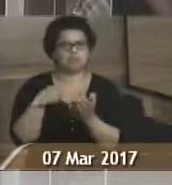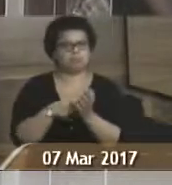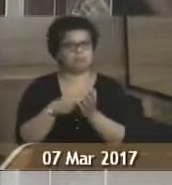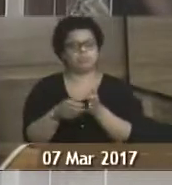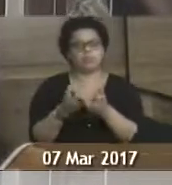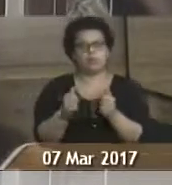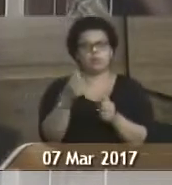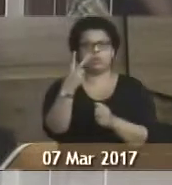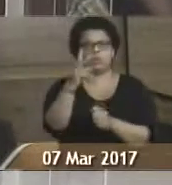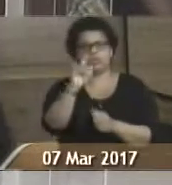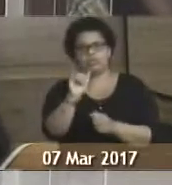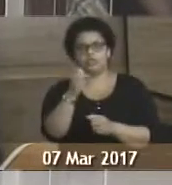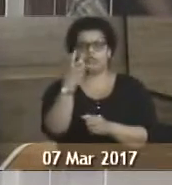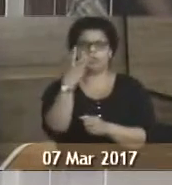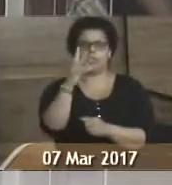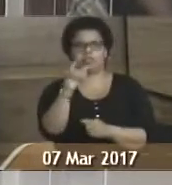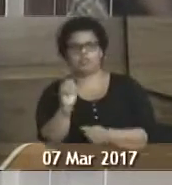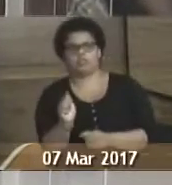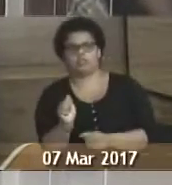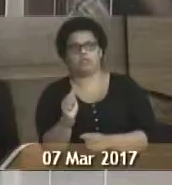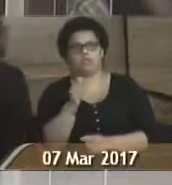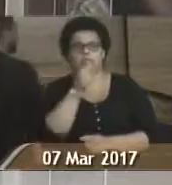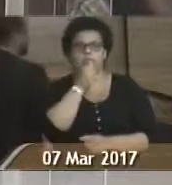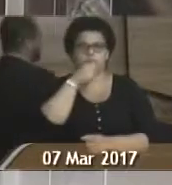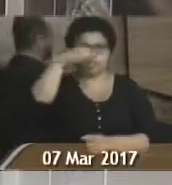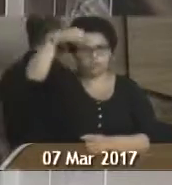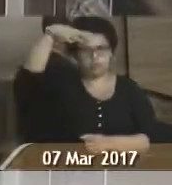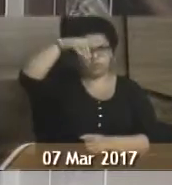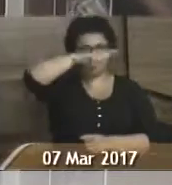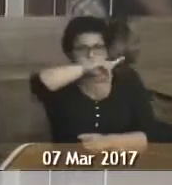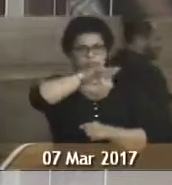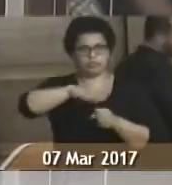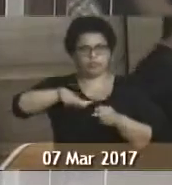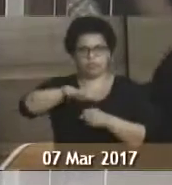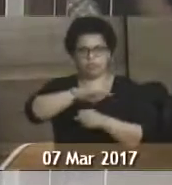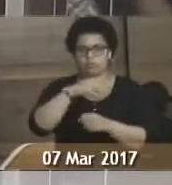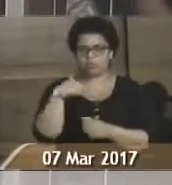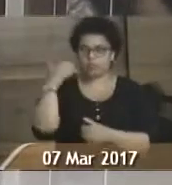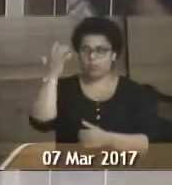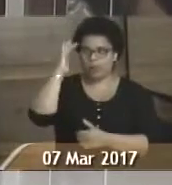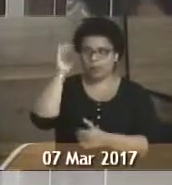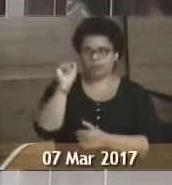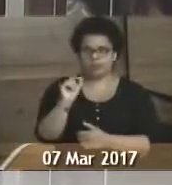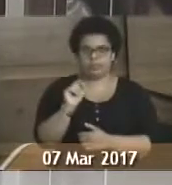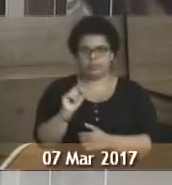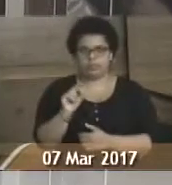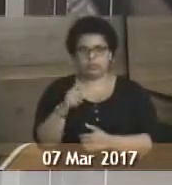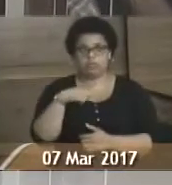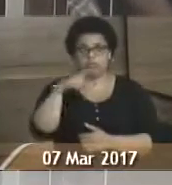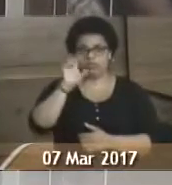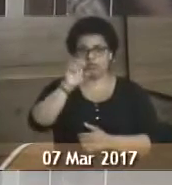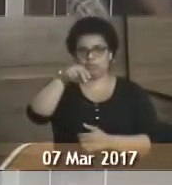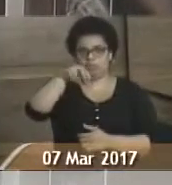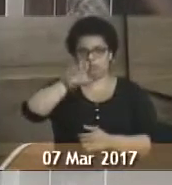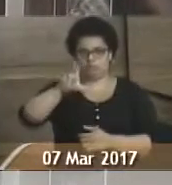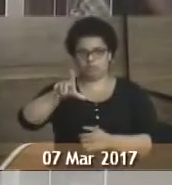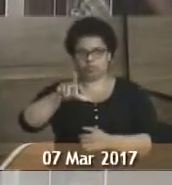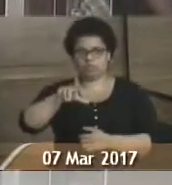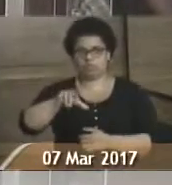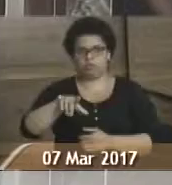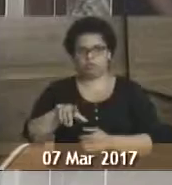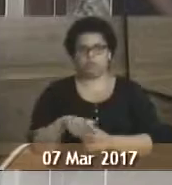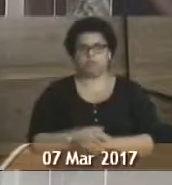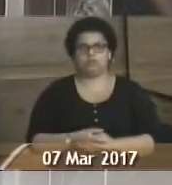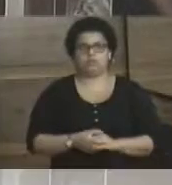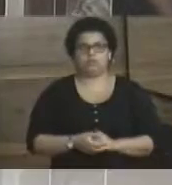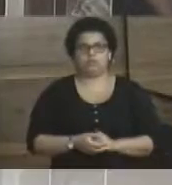ficaram dois dias, três dias, sem energia na Ilha Grande. Então, eu acho assim, tem a Enel, tem uma concessão, acho que